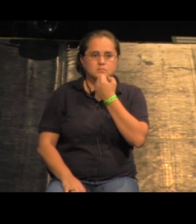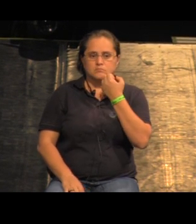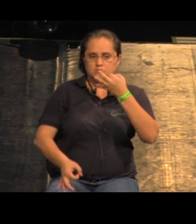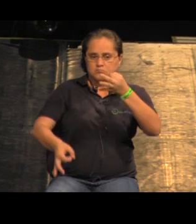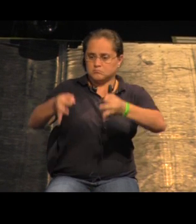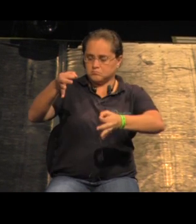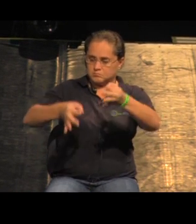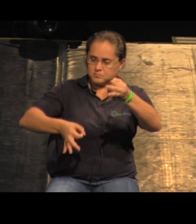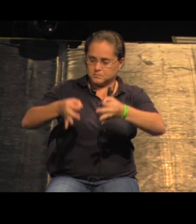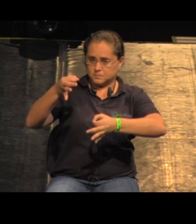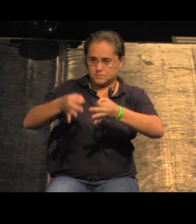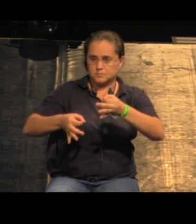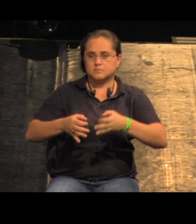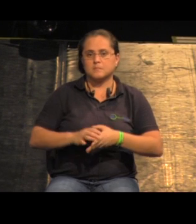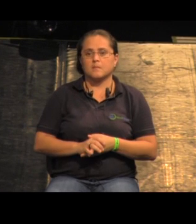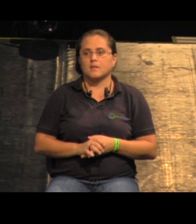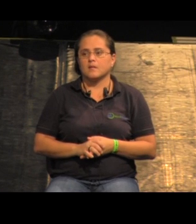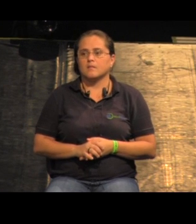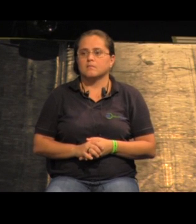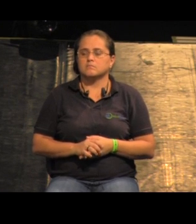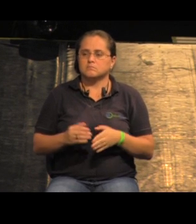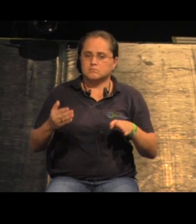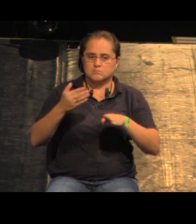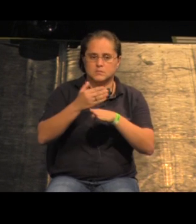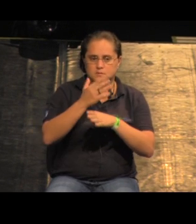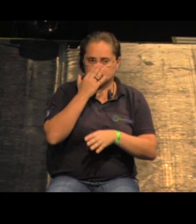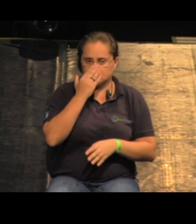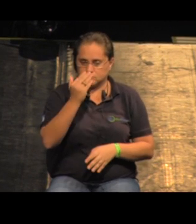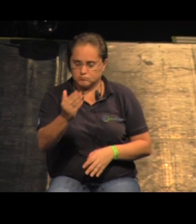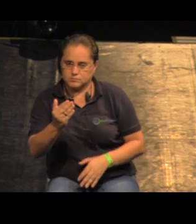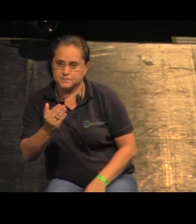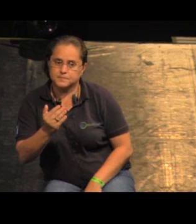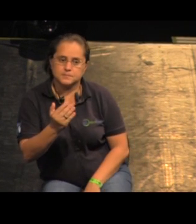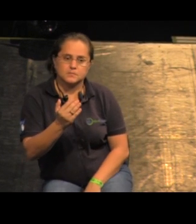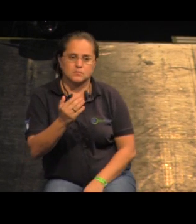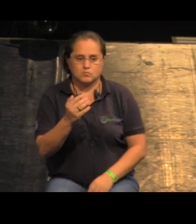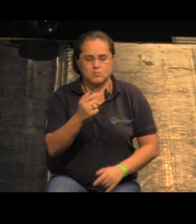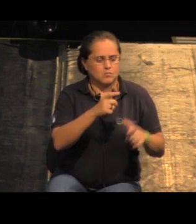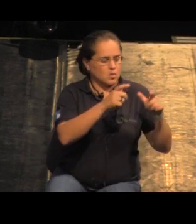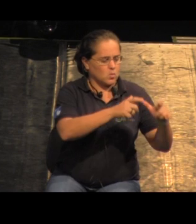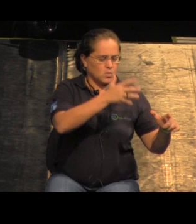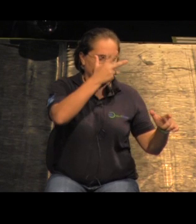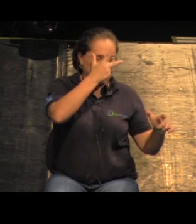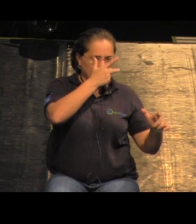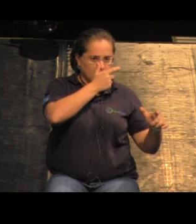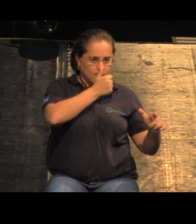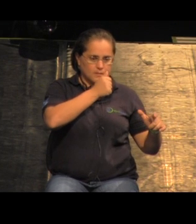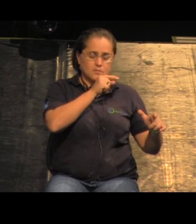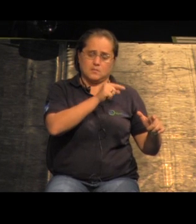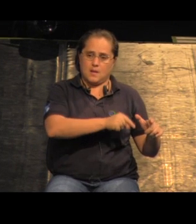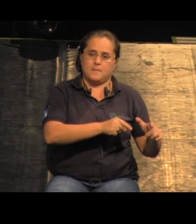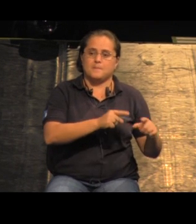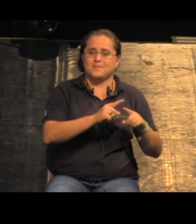executar uma intervenção na sua frente ribeirinha que é um lugar maravilhoso no Porto